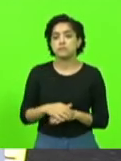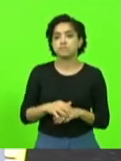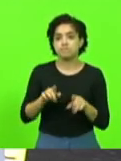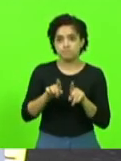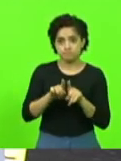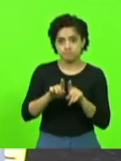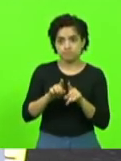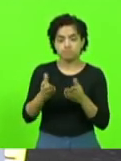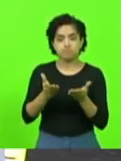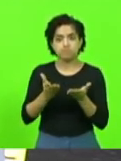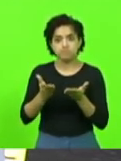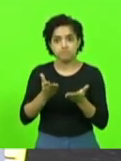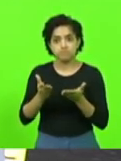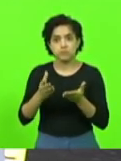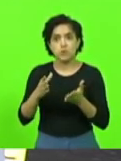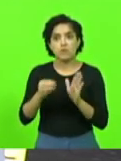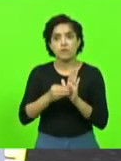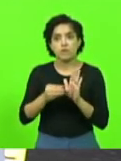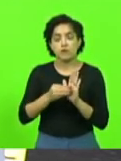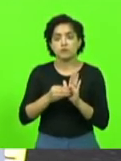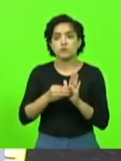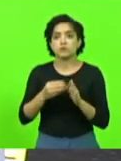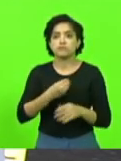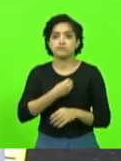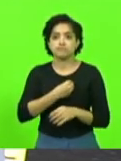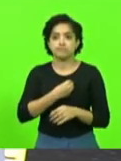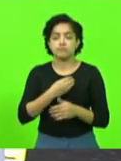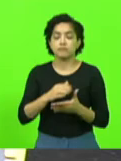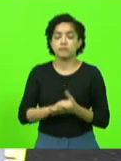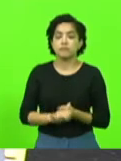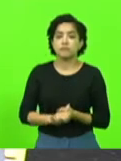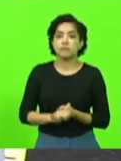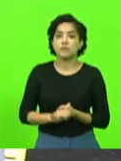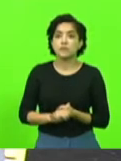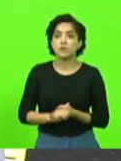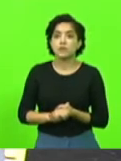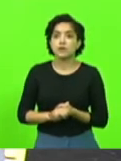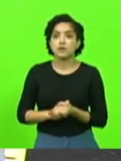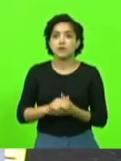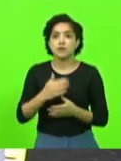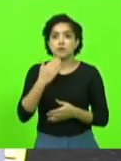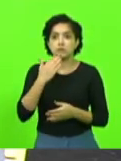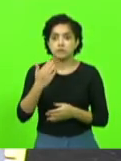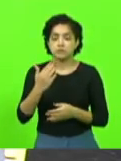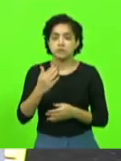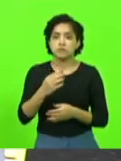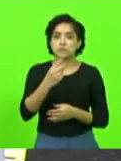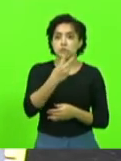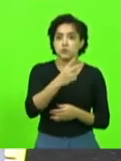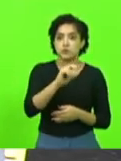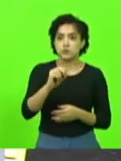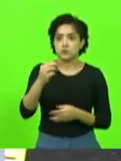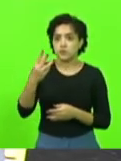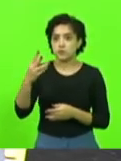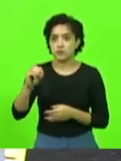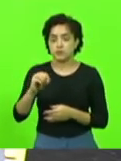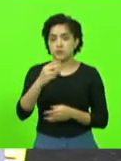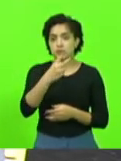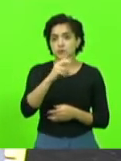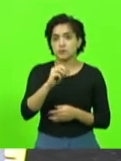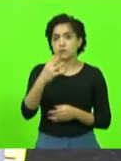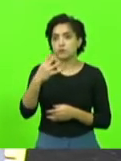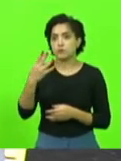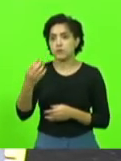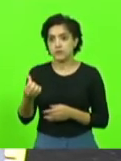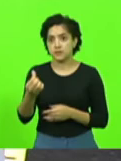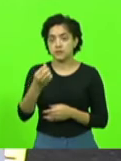apreciadas por falta de quórum. Na sequência, o senhor presidente deferiu os requerimentos nº 2030, 2046 a 2049,